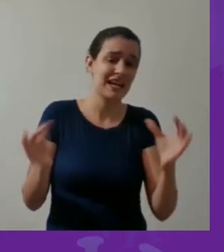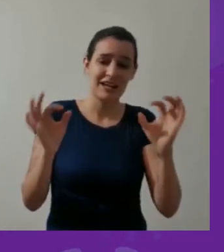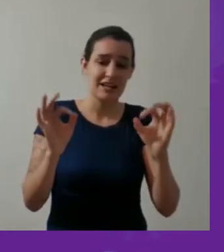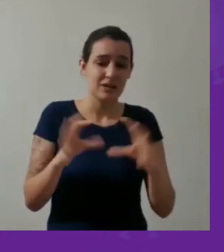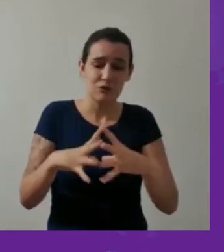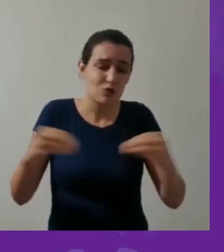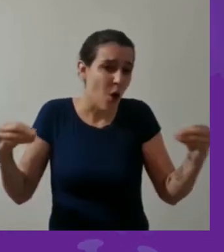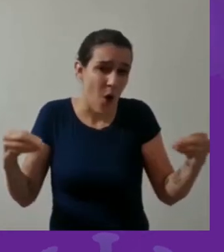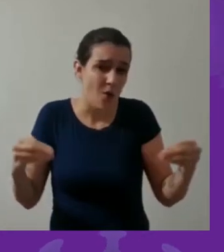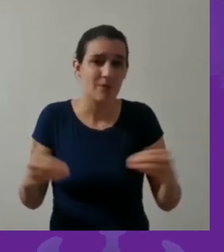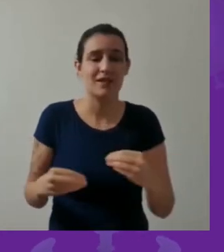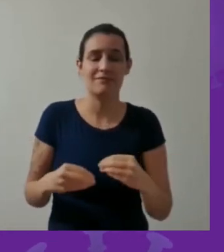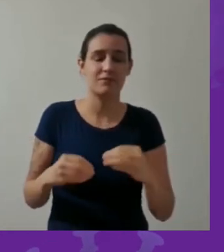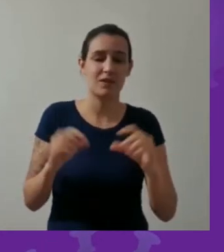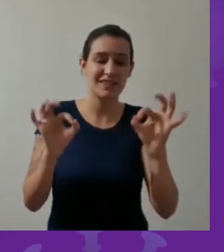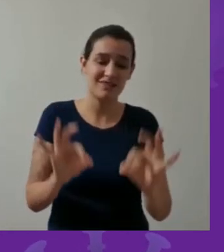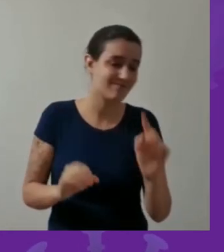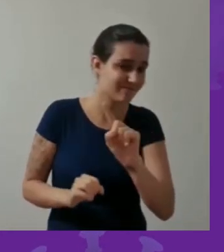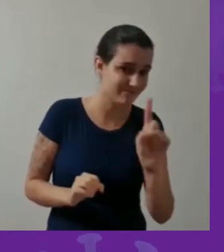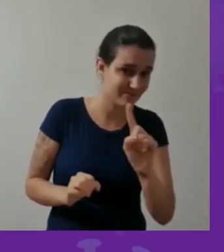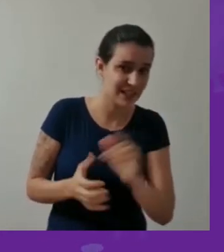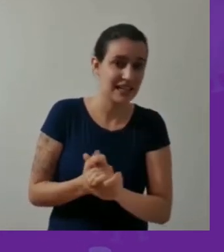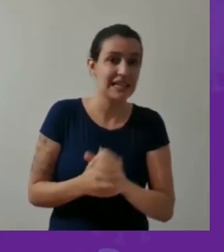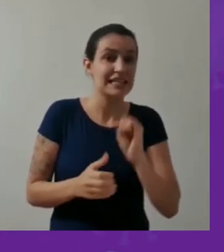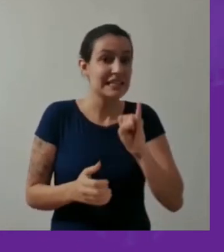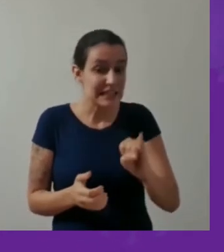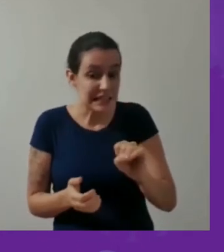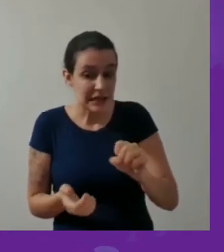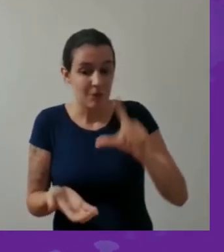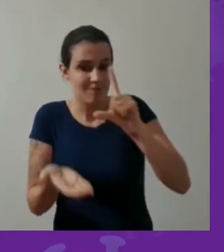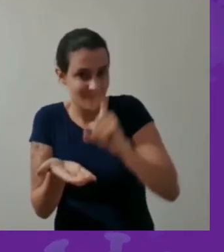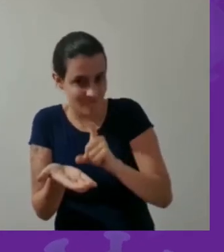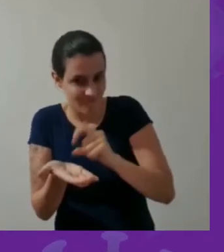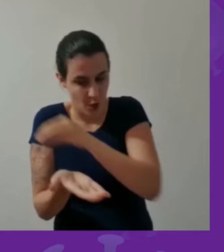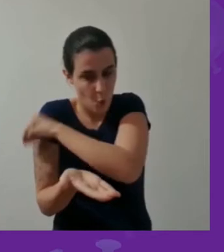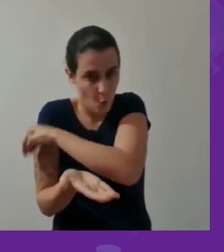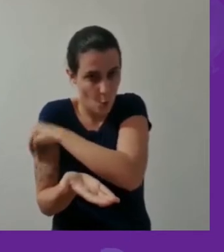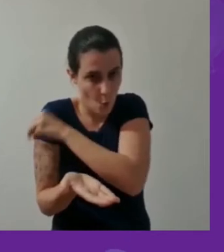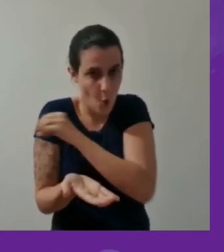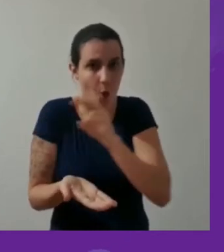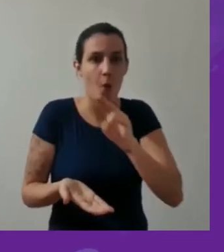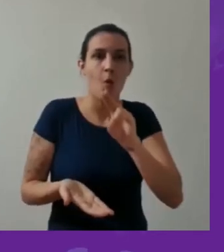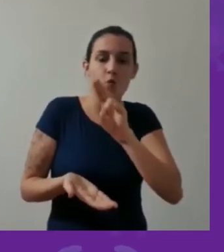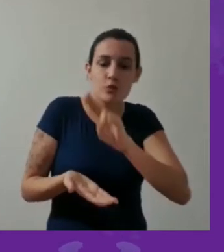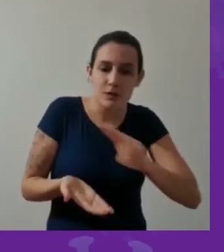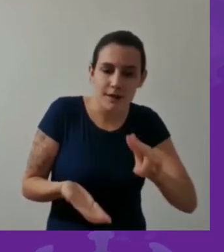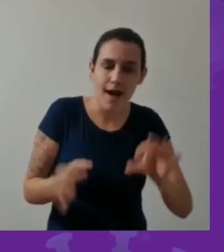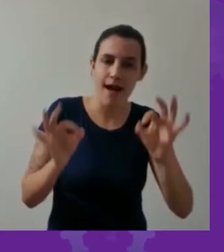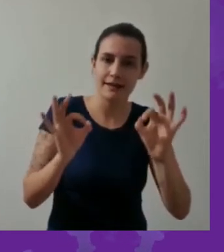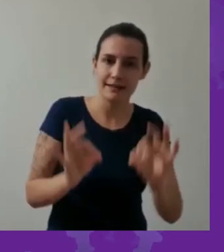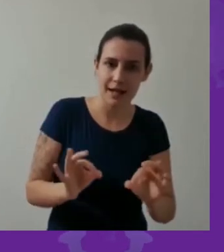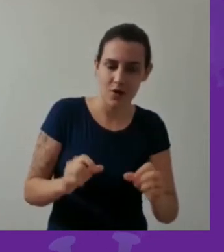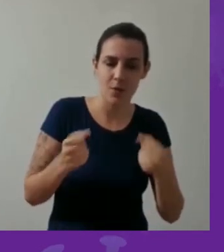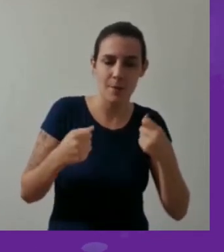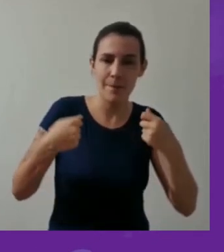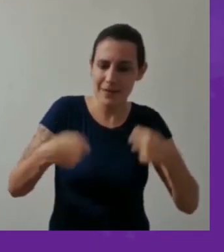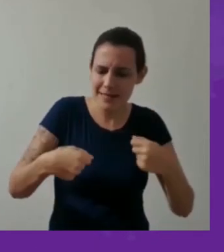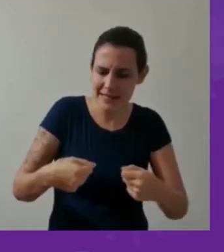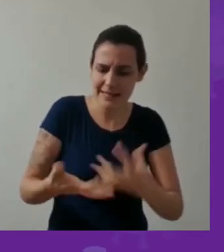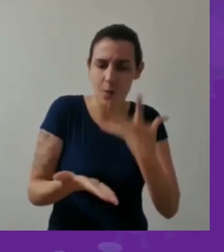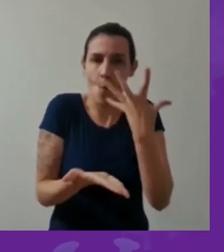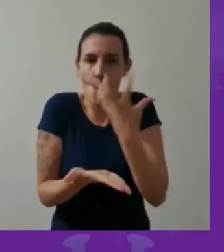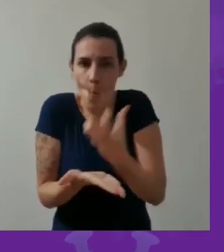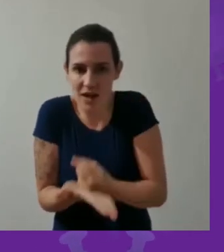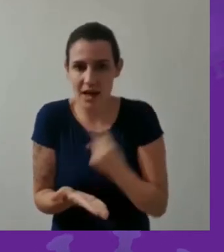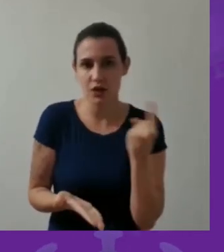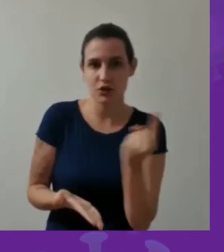perde o efeito se a mão tiver molhada. E quando colocar o álcool gel, usar de maneira que deixe de secar sozinho na